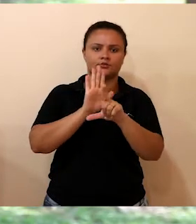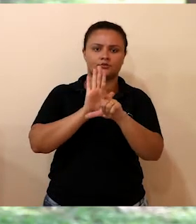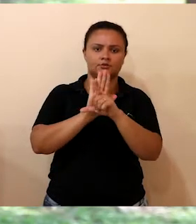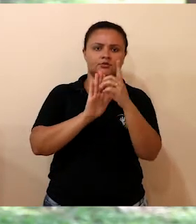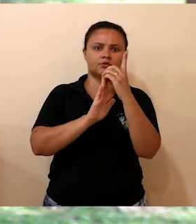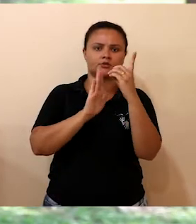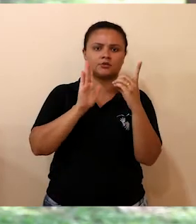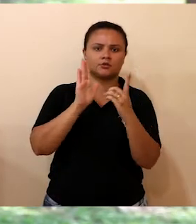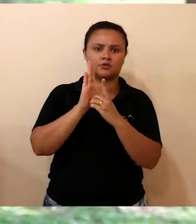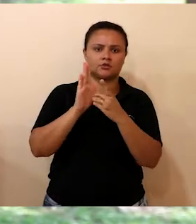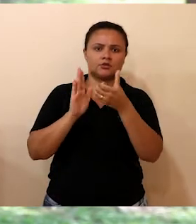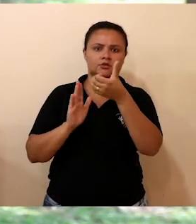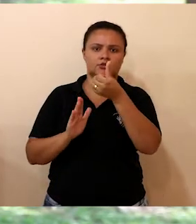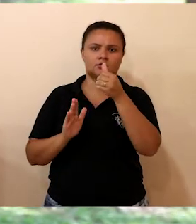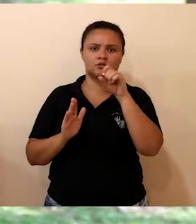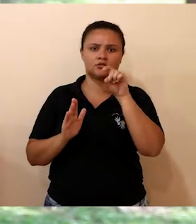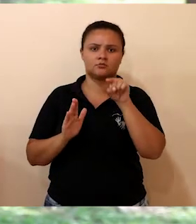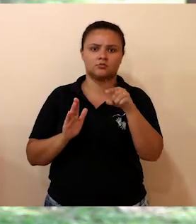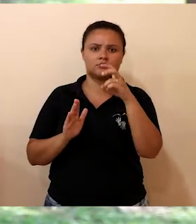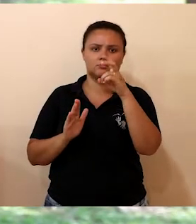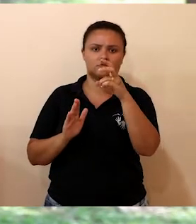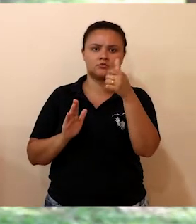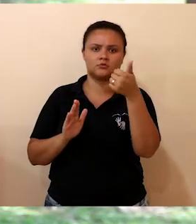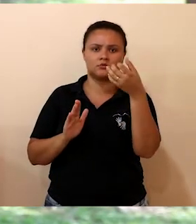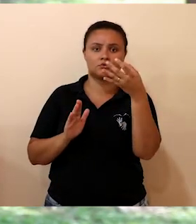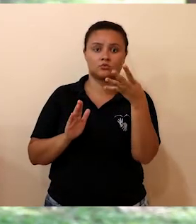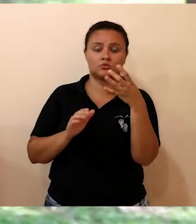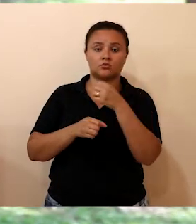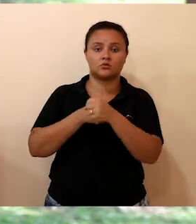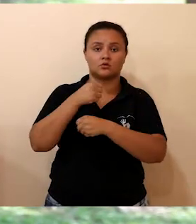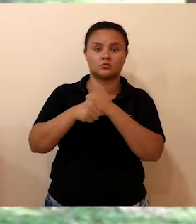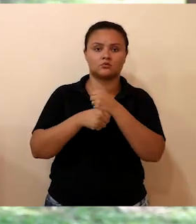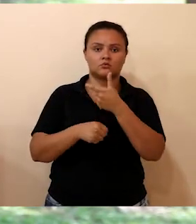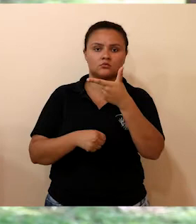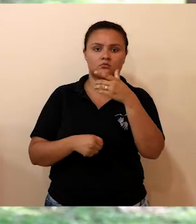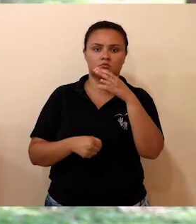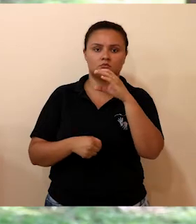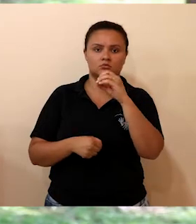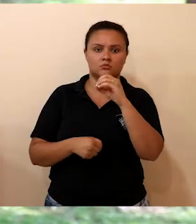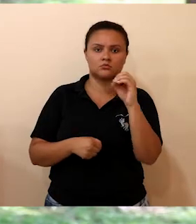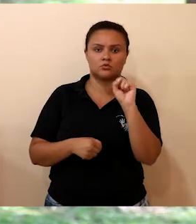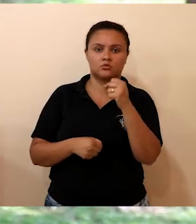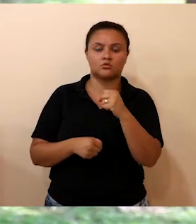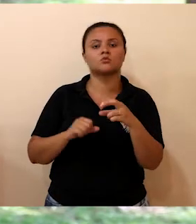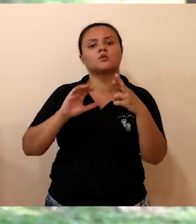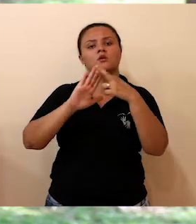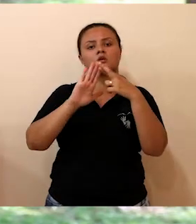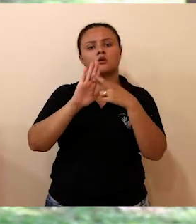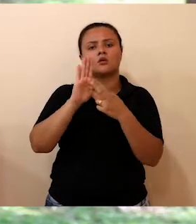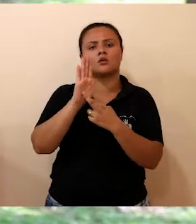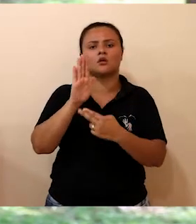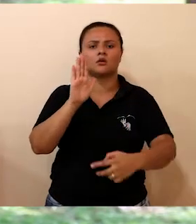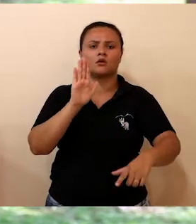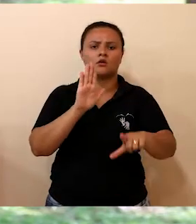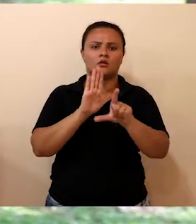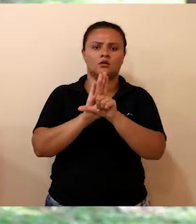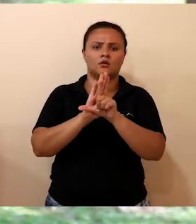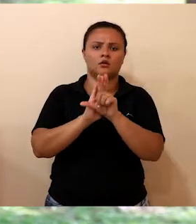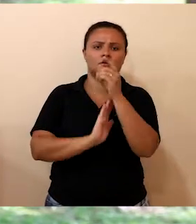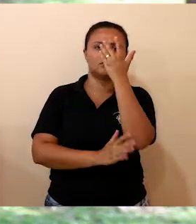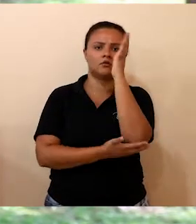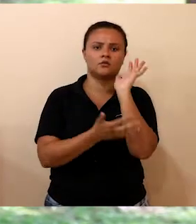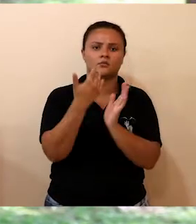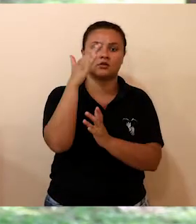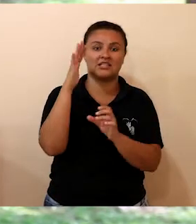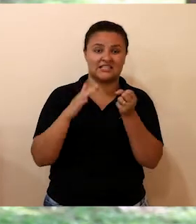Decreto de 6.514, de 2008, que regulamenta as leis que cuidam de crimes ambientais, quem ocasionar